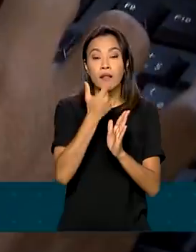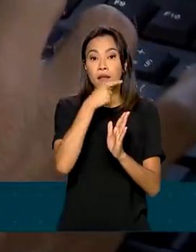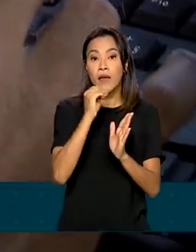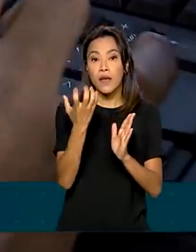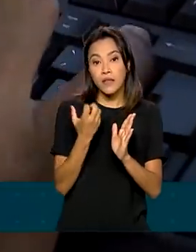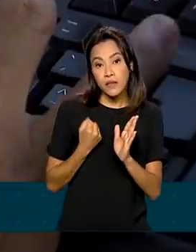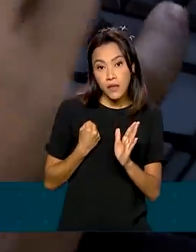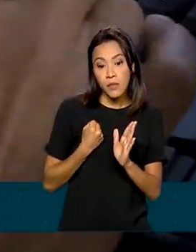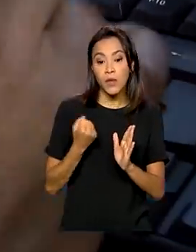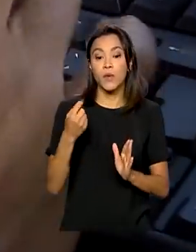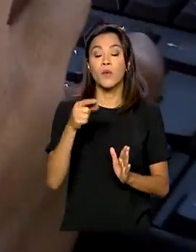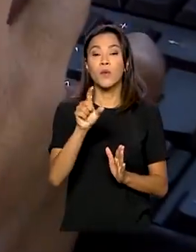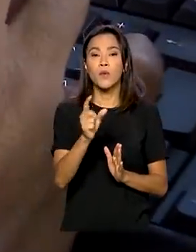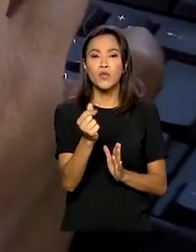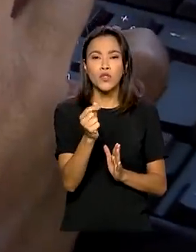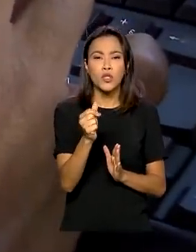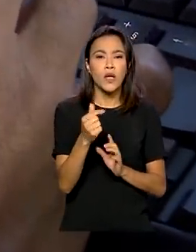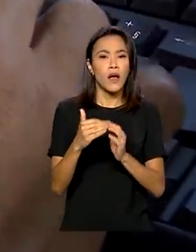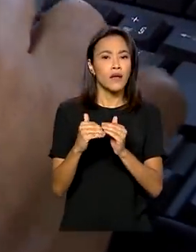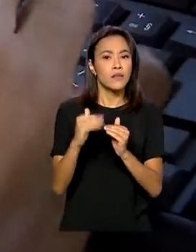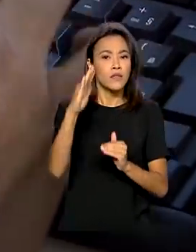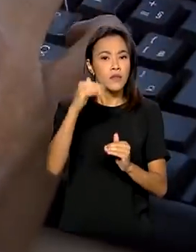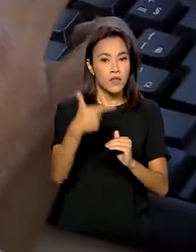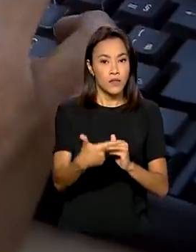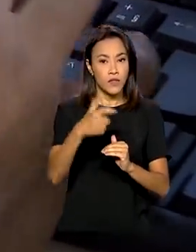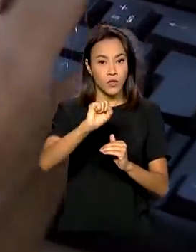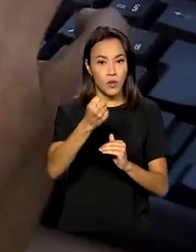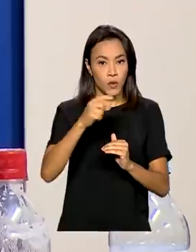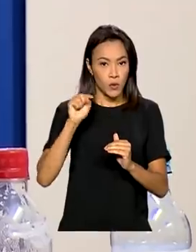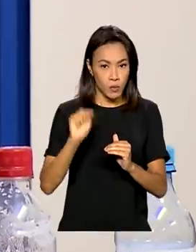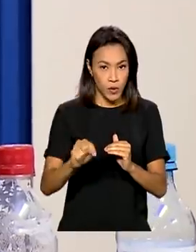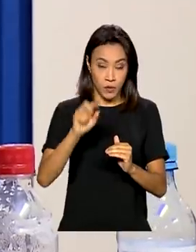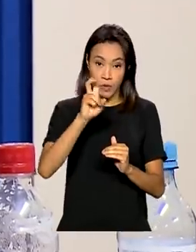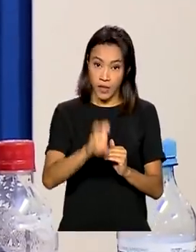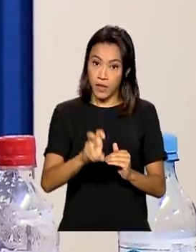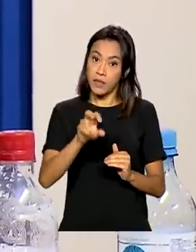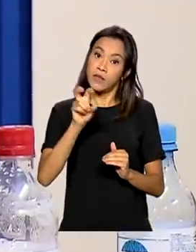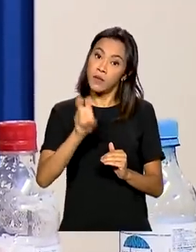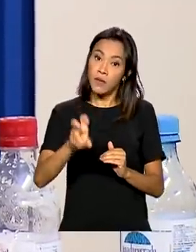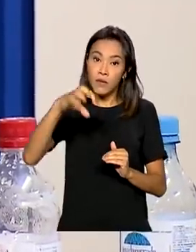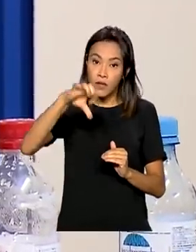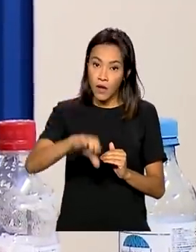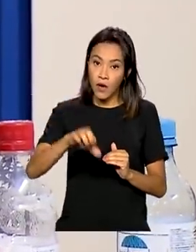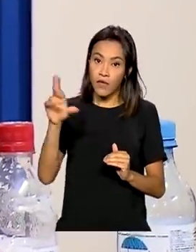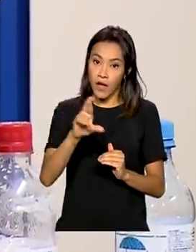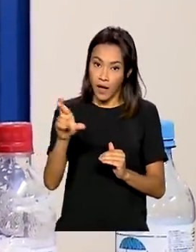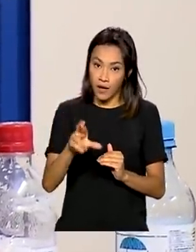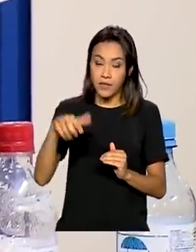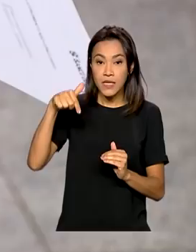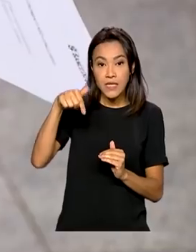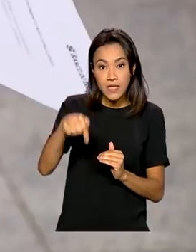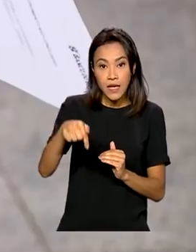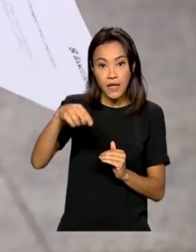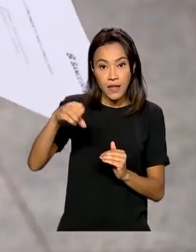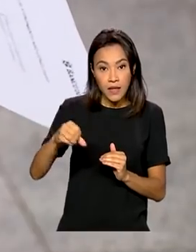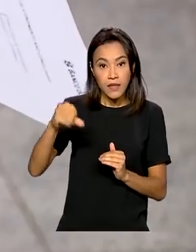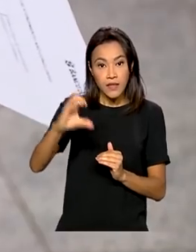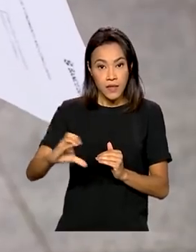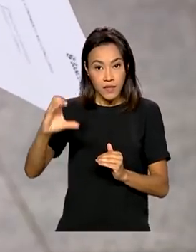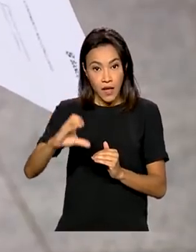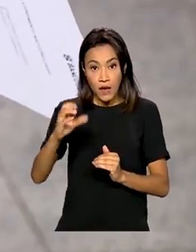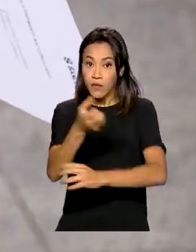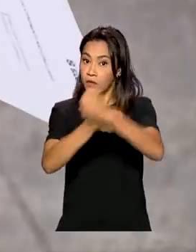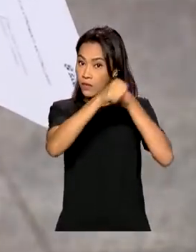rendimentos tributáveis acima de R$ 28.559,70 em